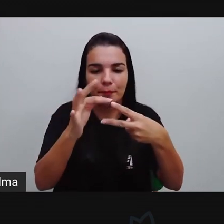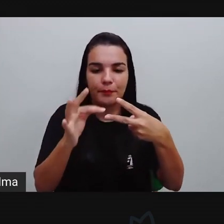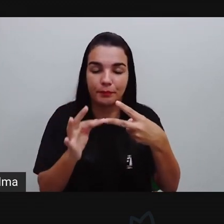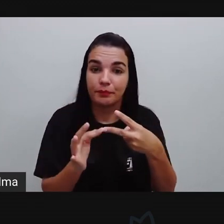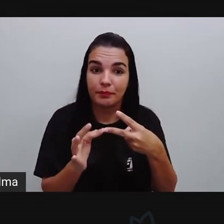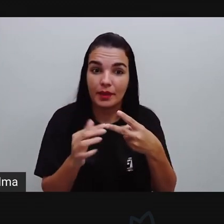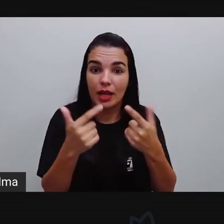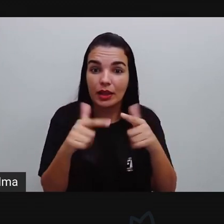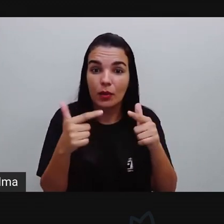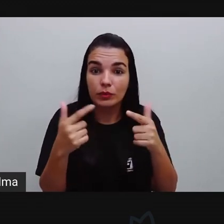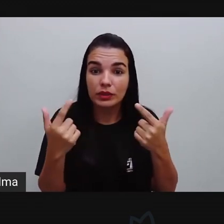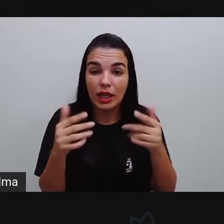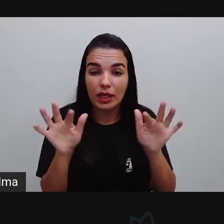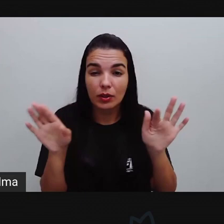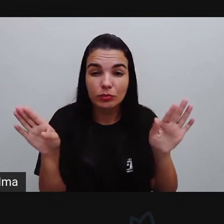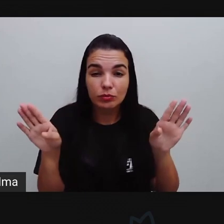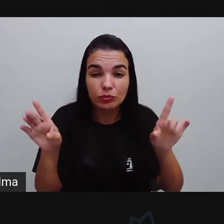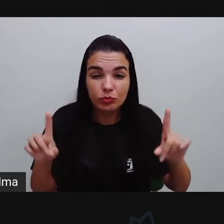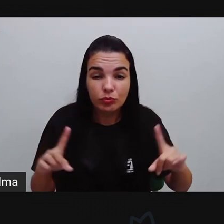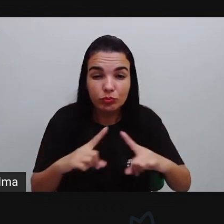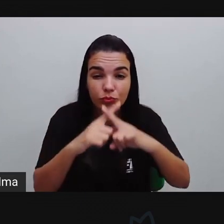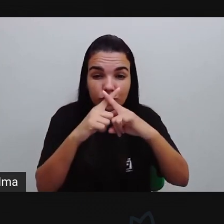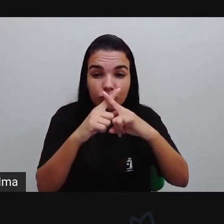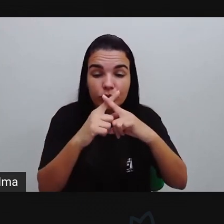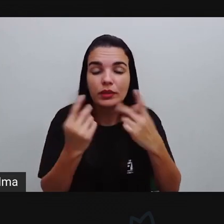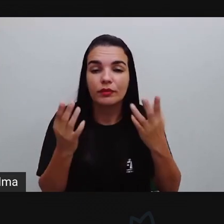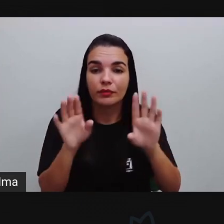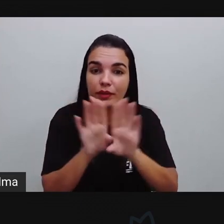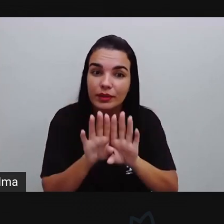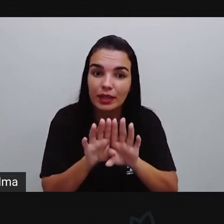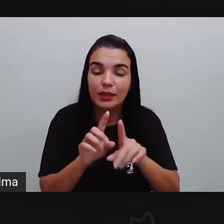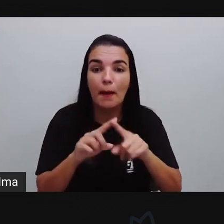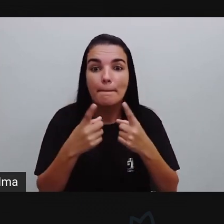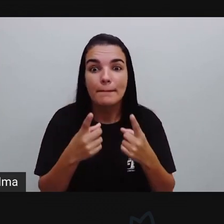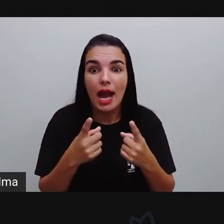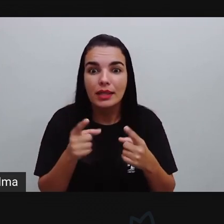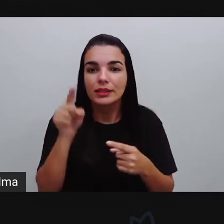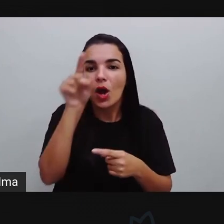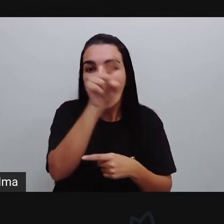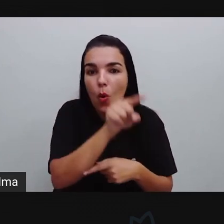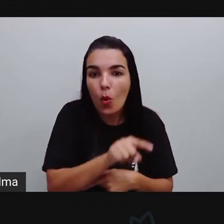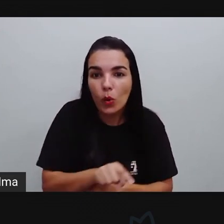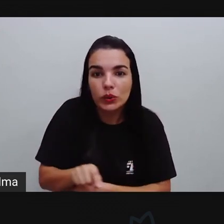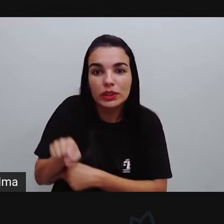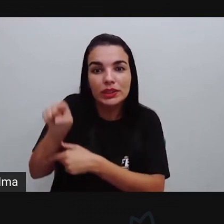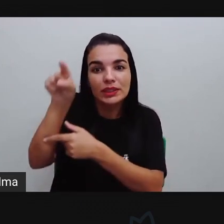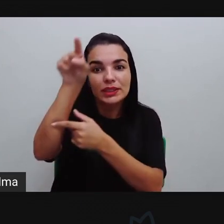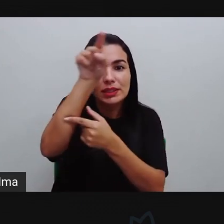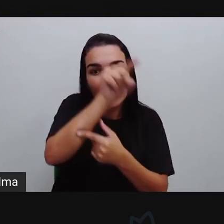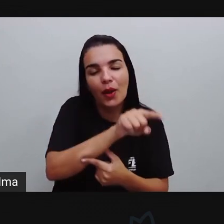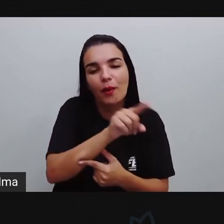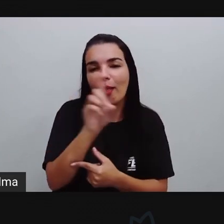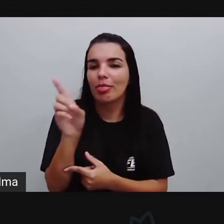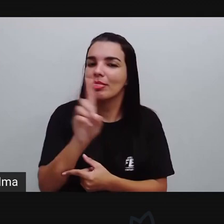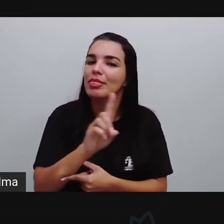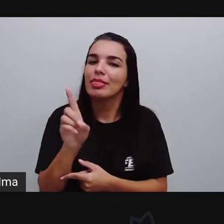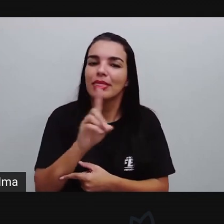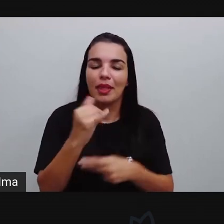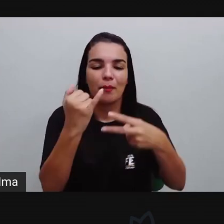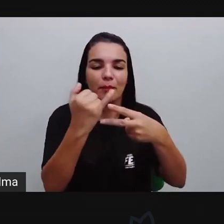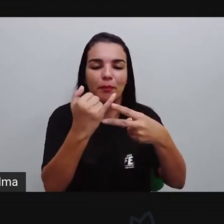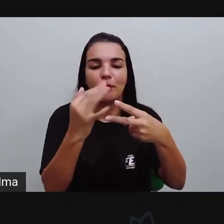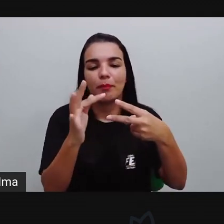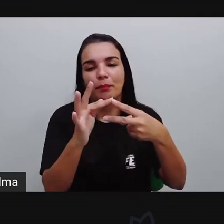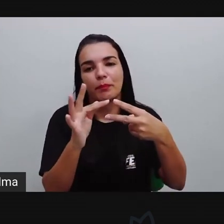não se cruzam e é fechado. Diferente dos círculos aqui dentro, né? Esses círculos aqui não são